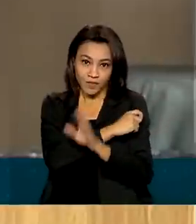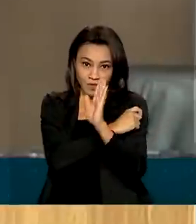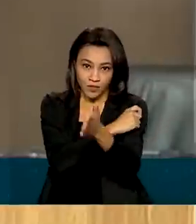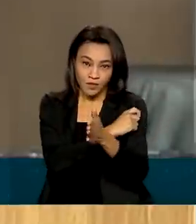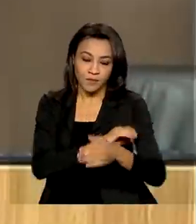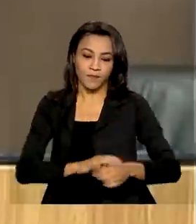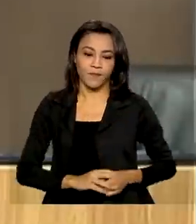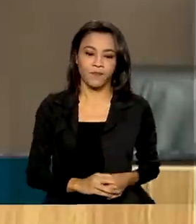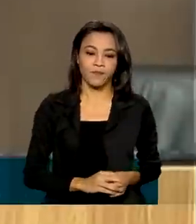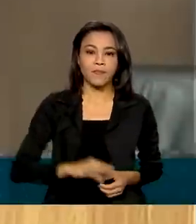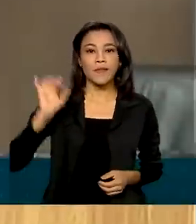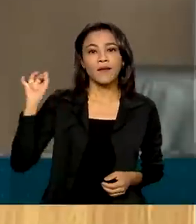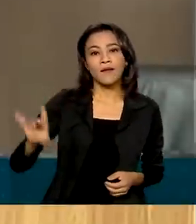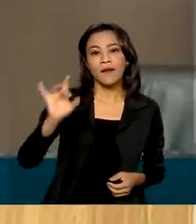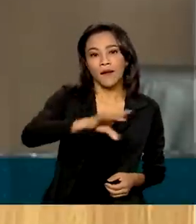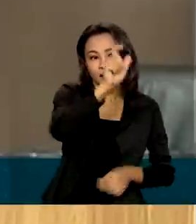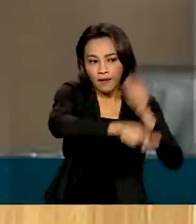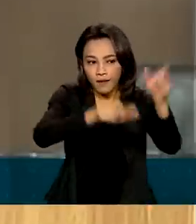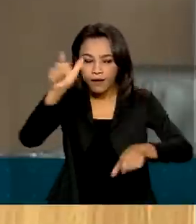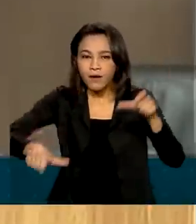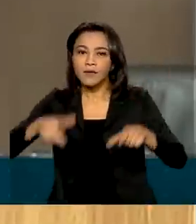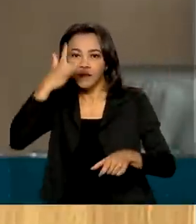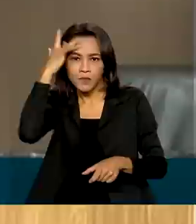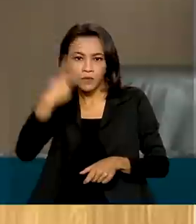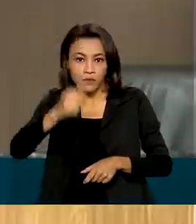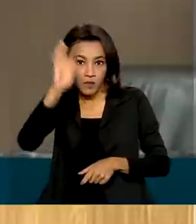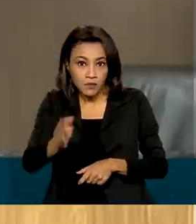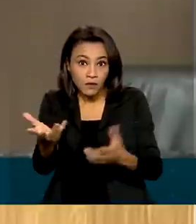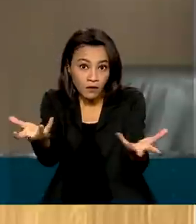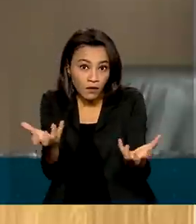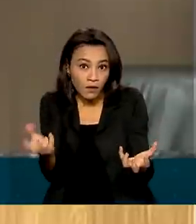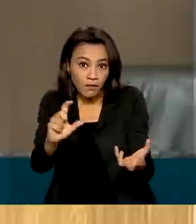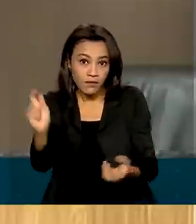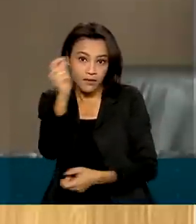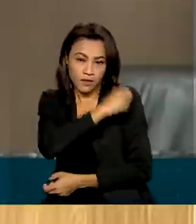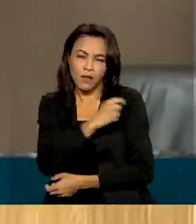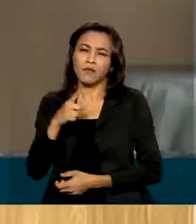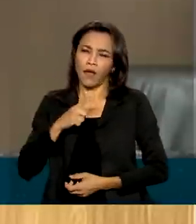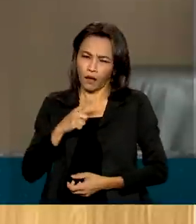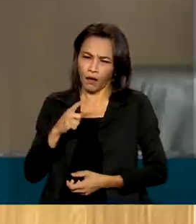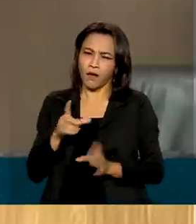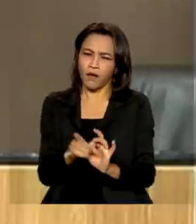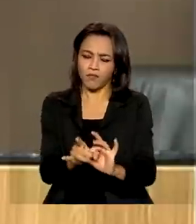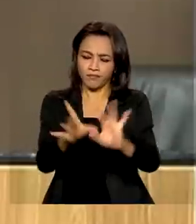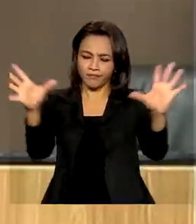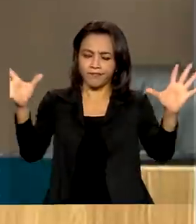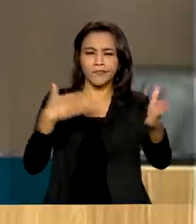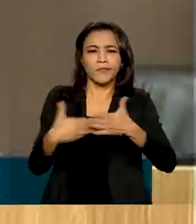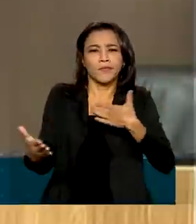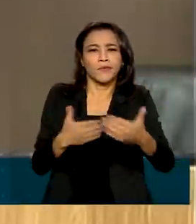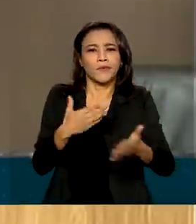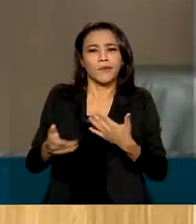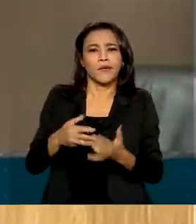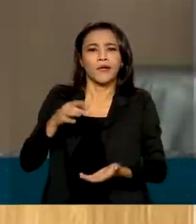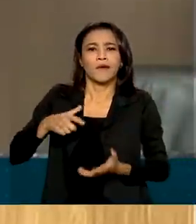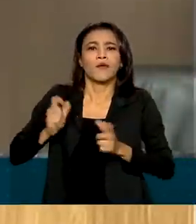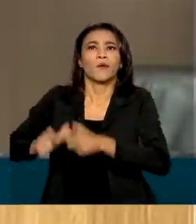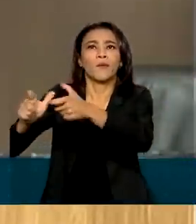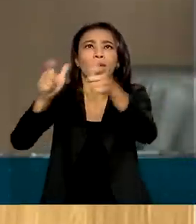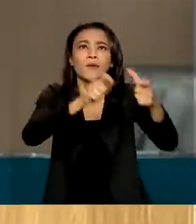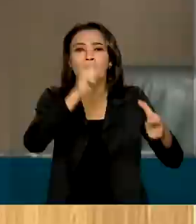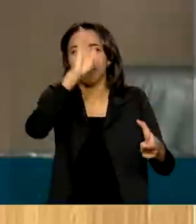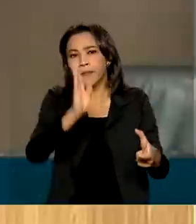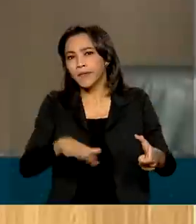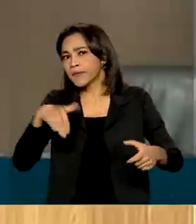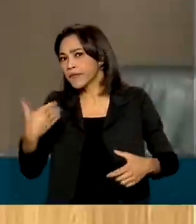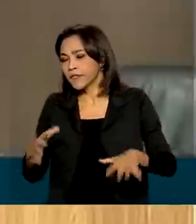brasileiro que desejava se vacinar, assim teve uma vacina à disposição em qualquer lugar do país. Seja